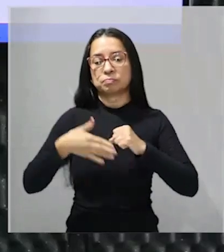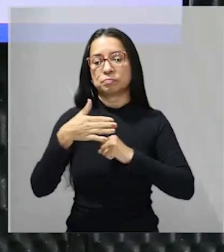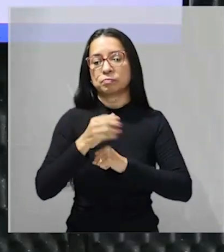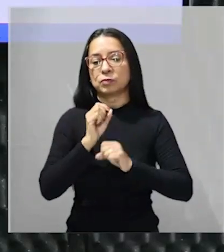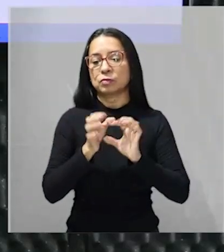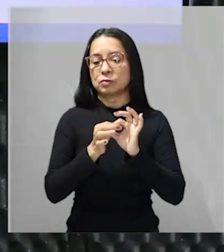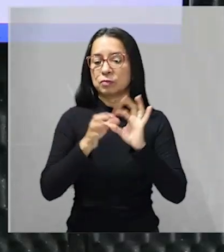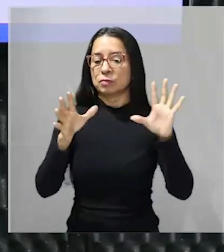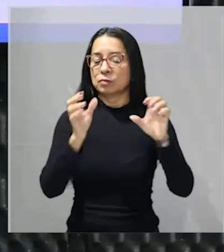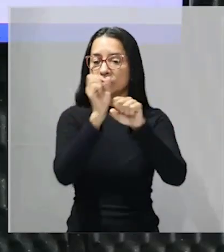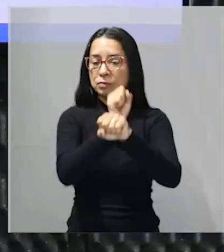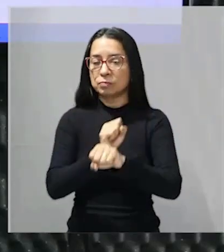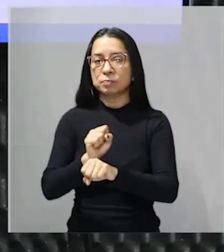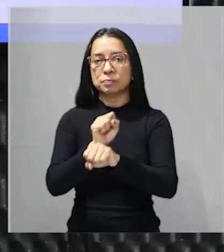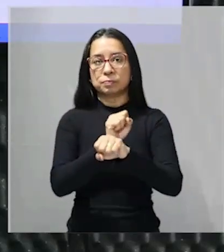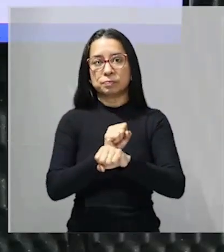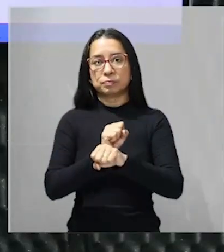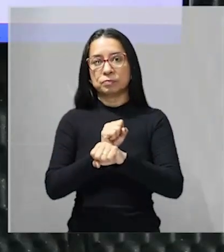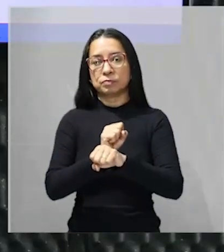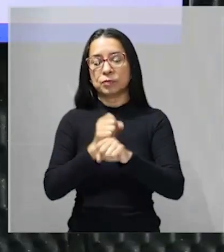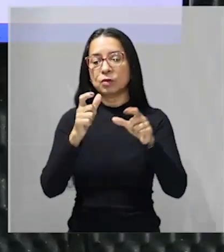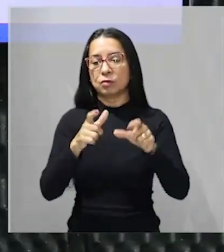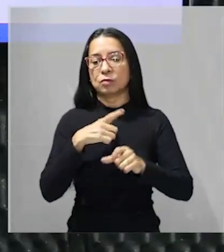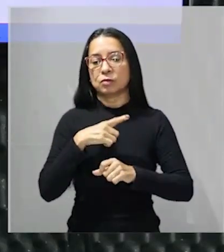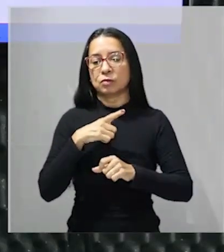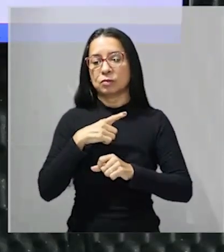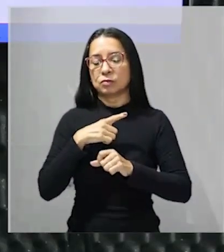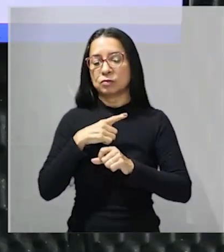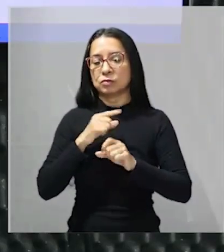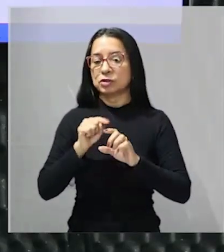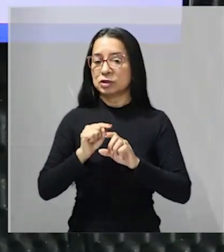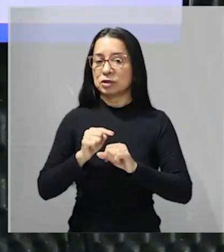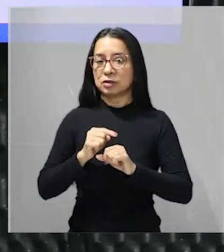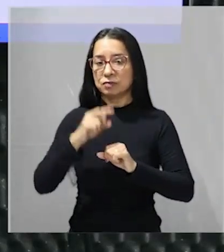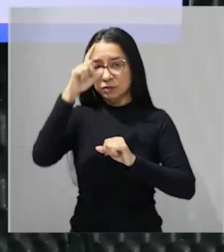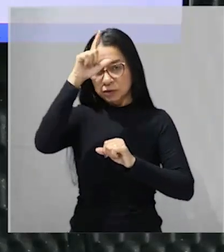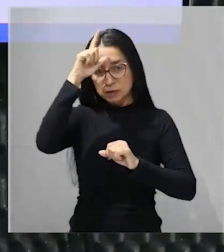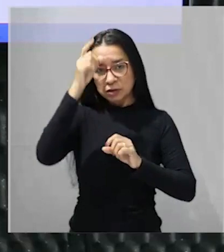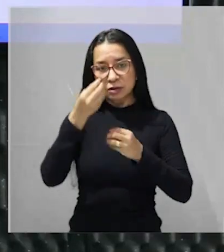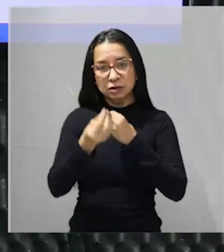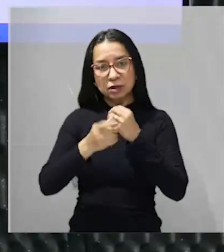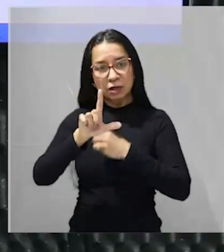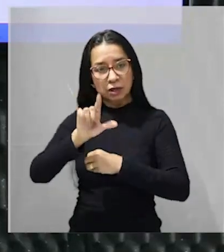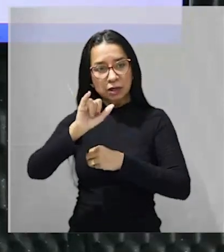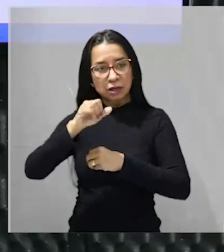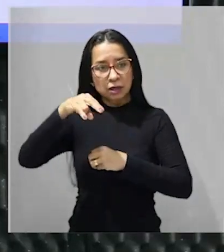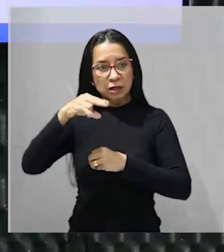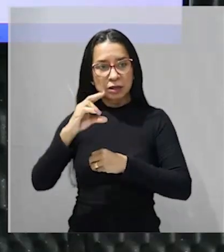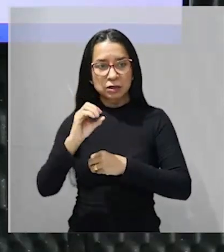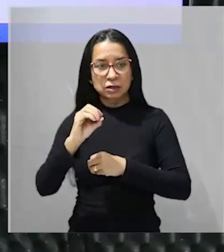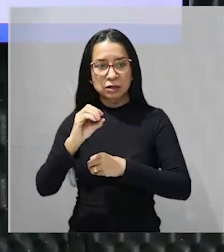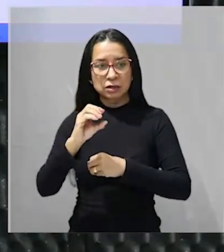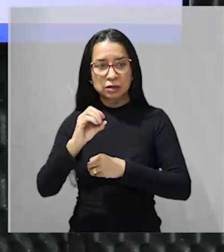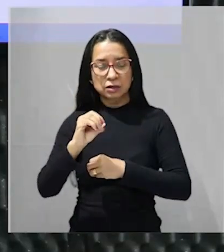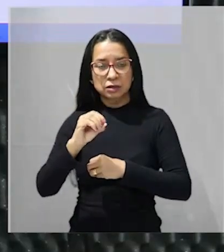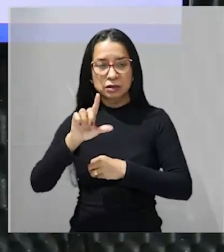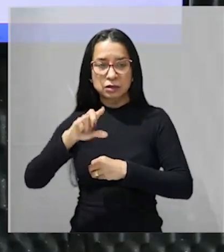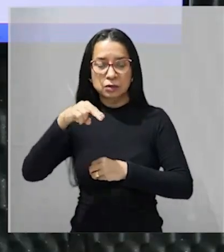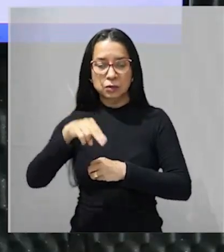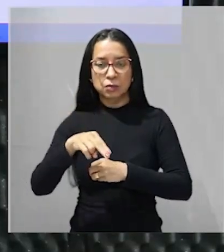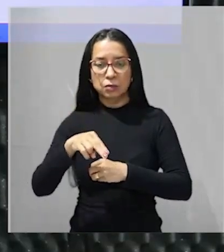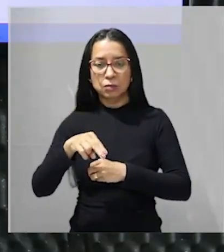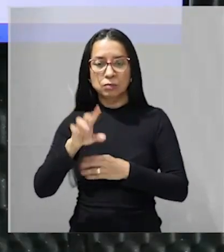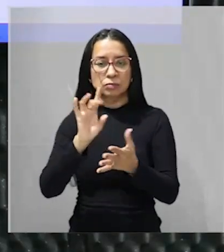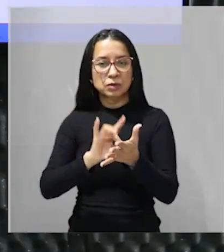com a abolição da escravidão onde esteve na frente Lincoln em 1865 então observe que na verdade apesar de